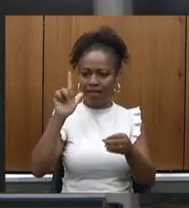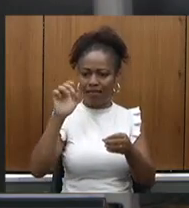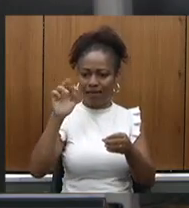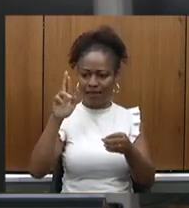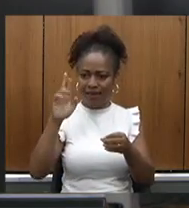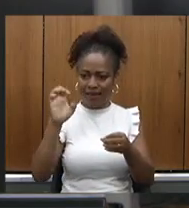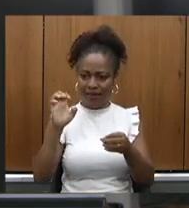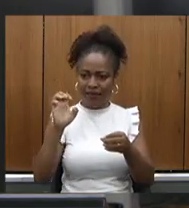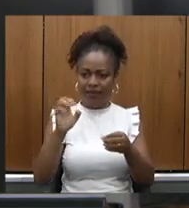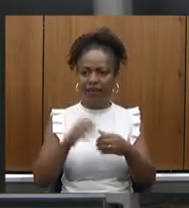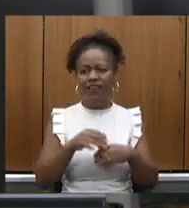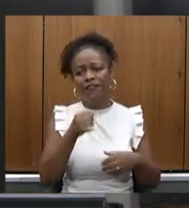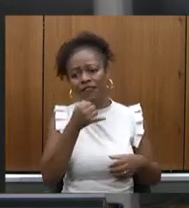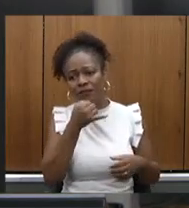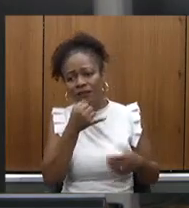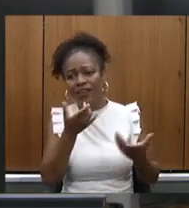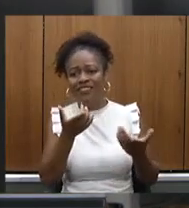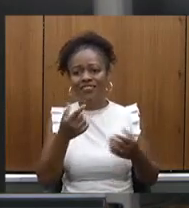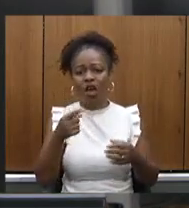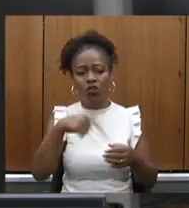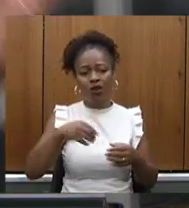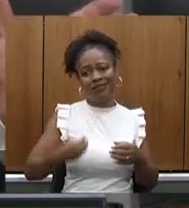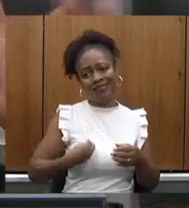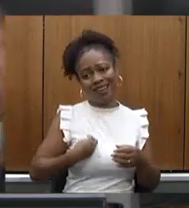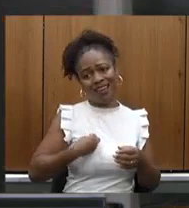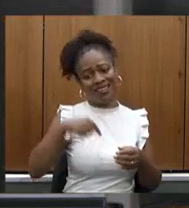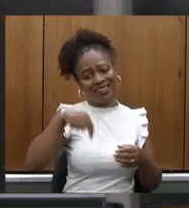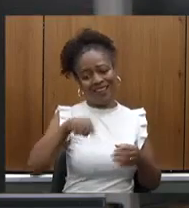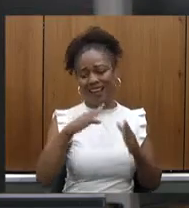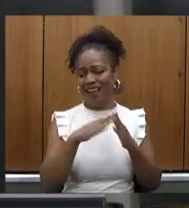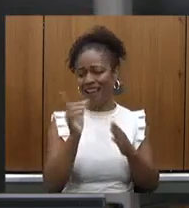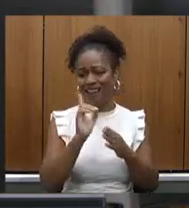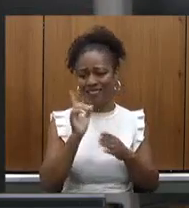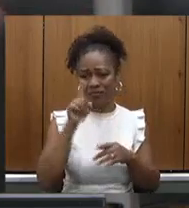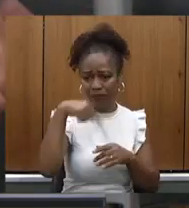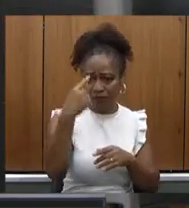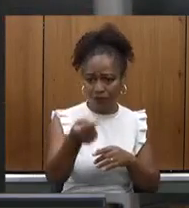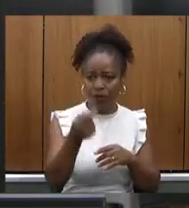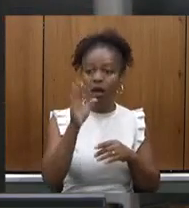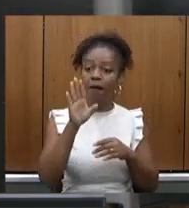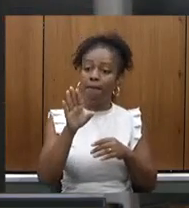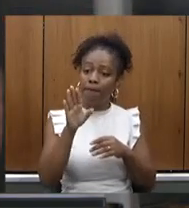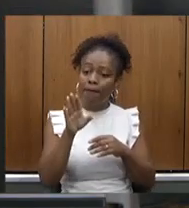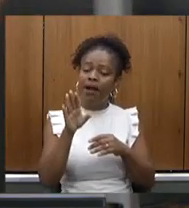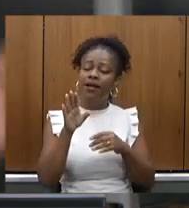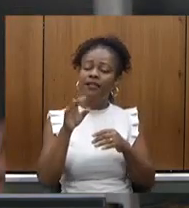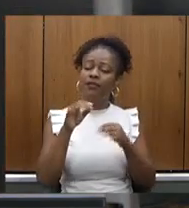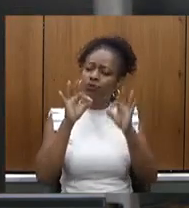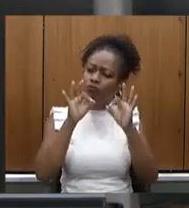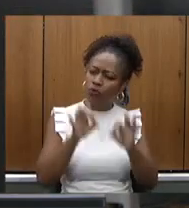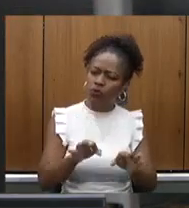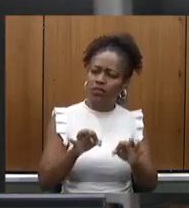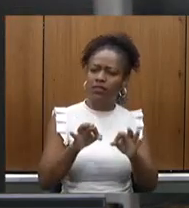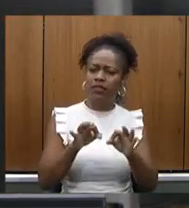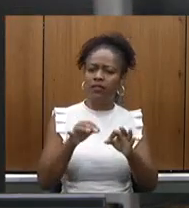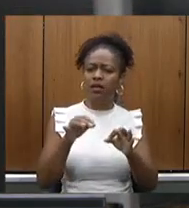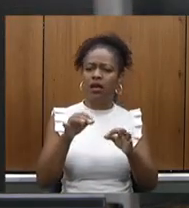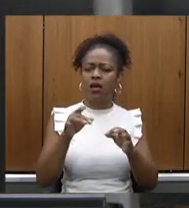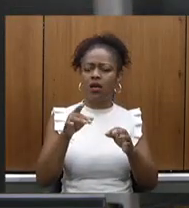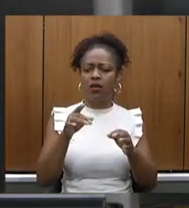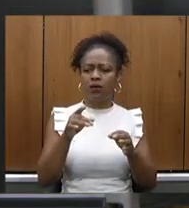infelizmente não estaremos aqui na casa mas vossa excelência poderá ter acima de tudo o nosso compromisso de muita